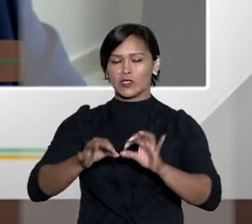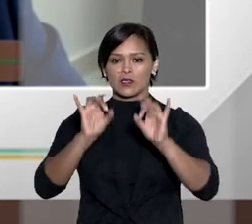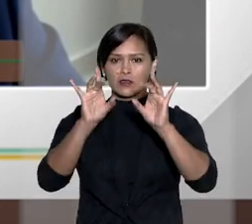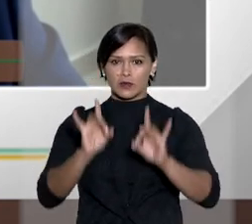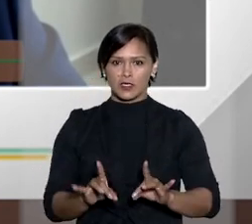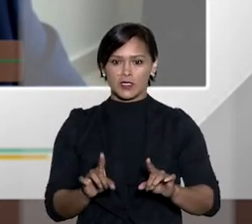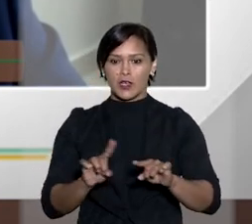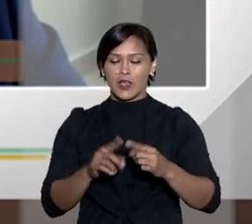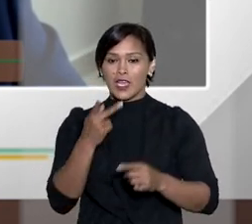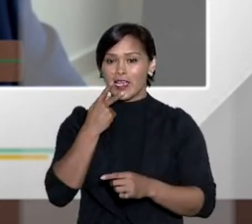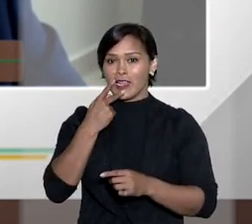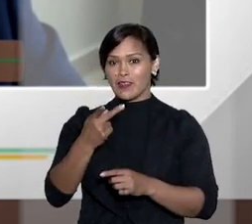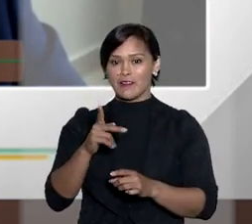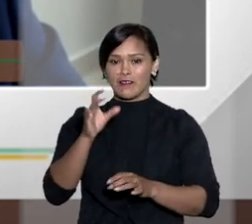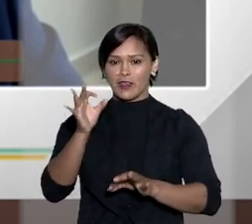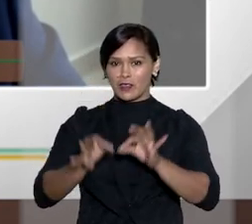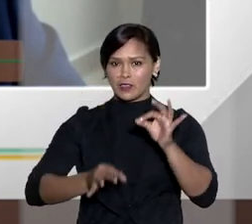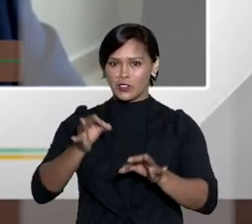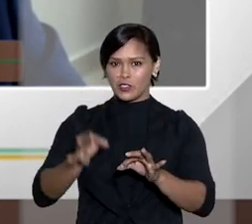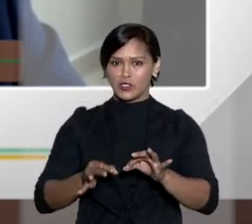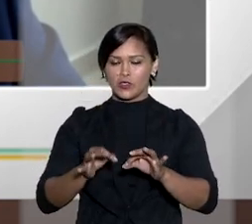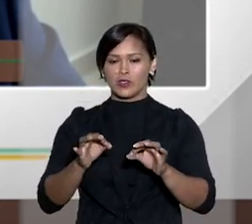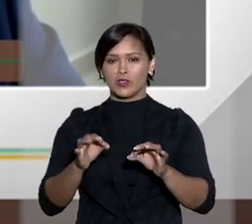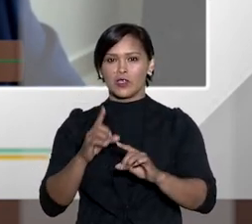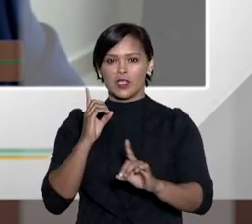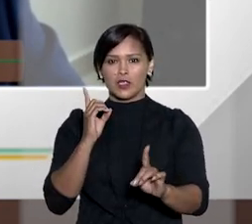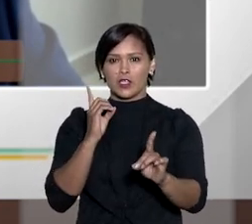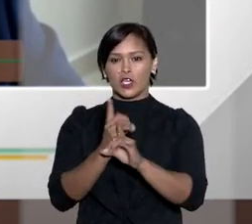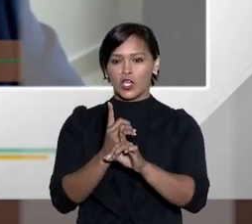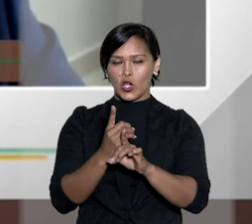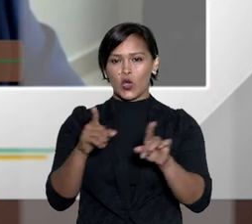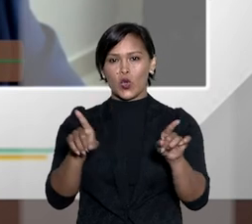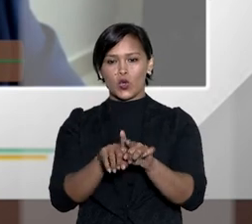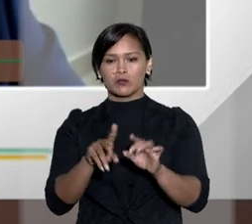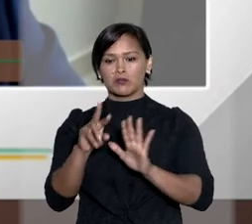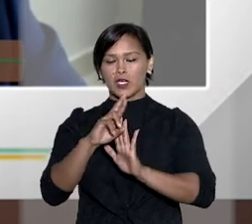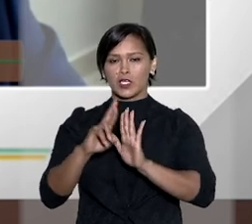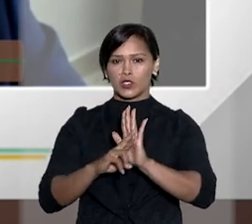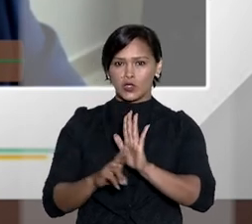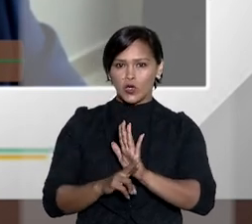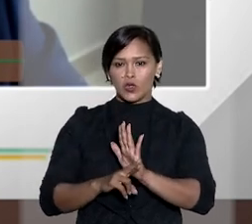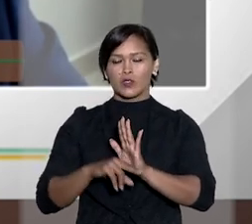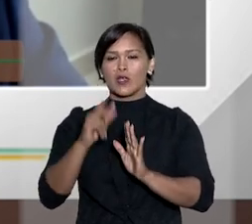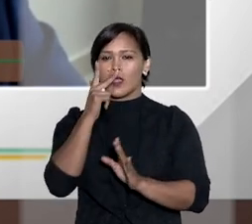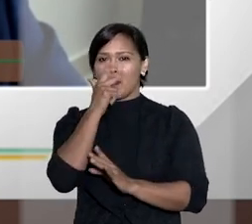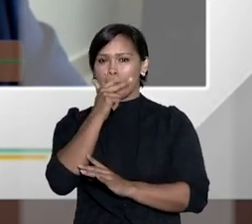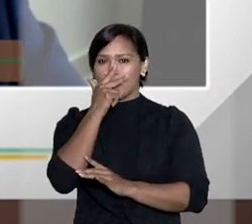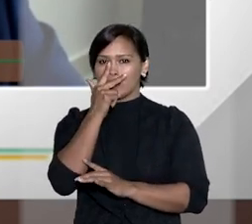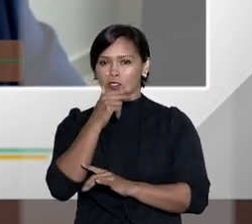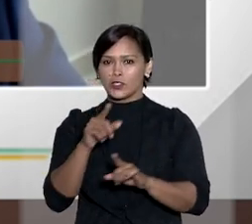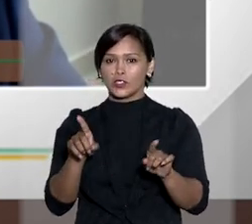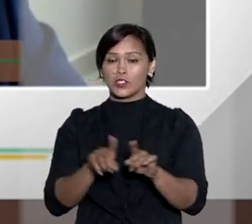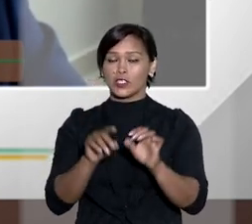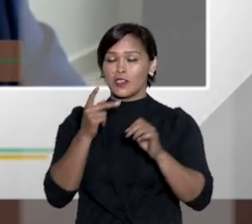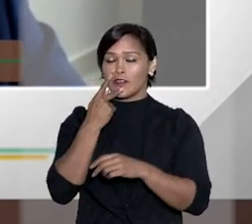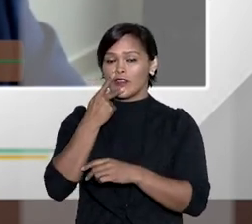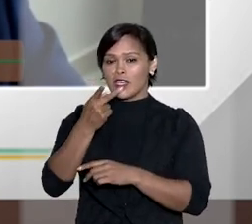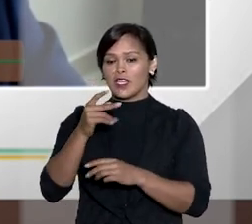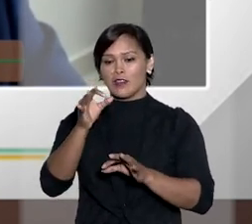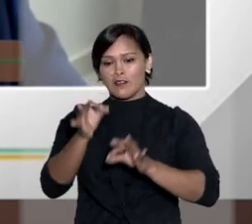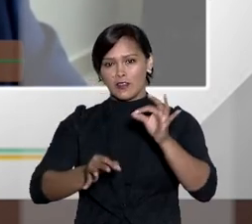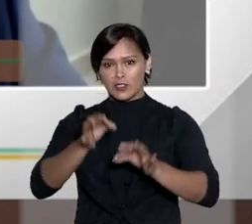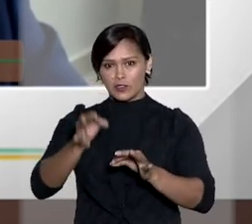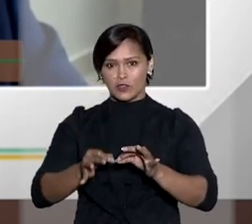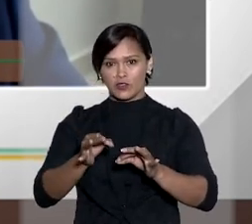não fala em juizado especial ele fala em juizado em pontos específicos no incidente de resolução de